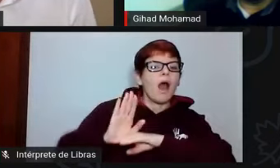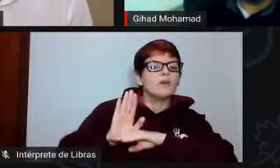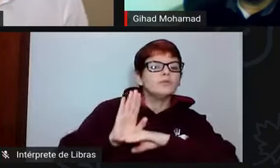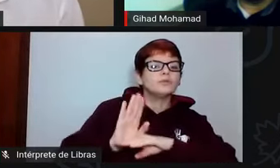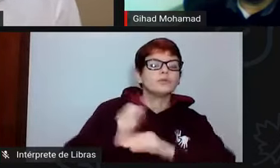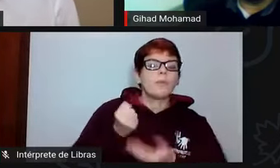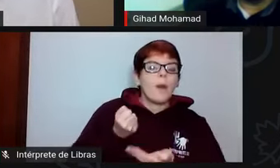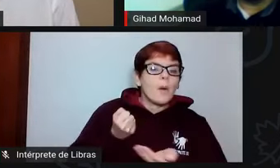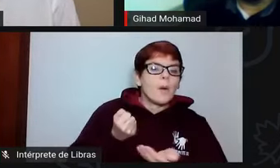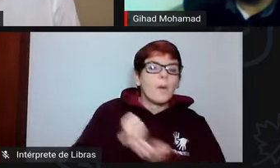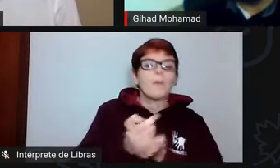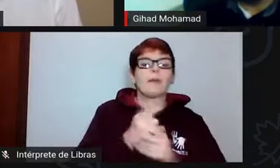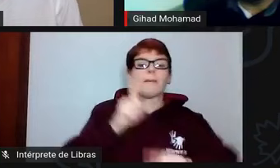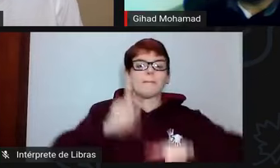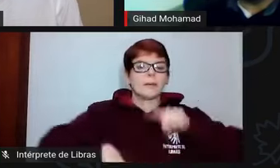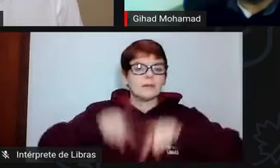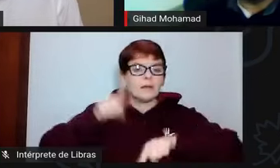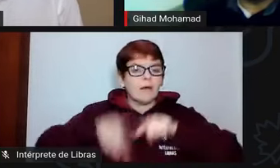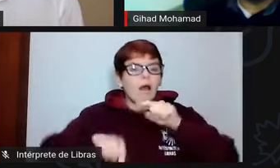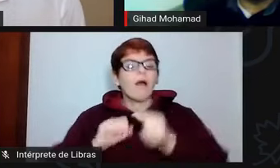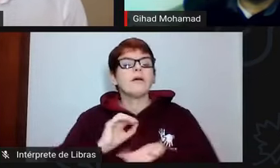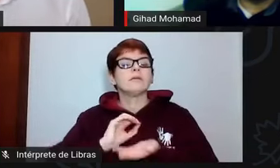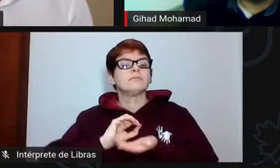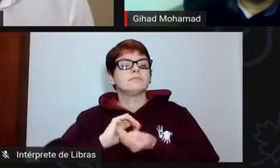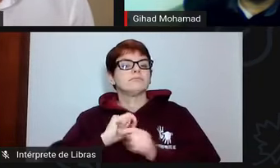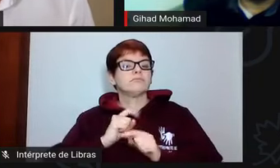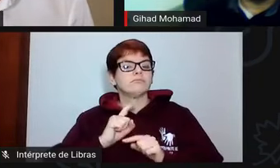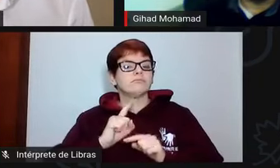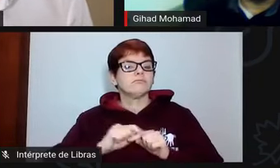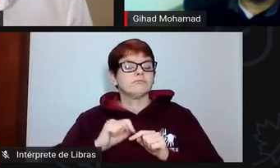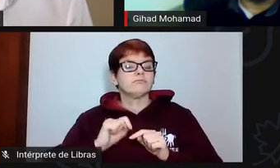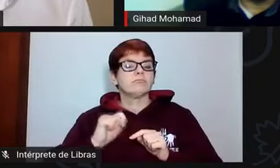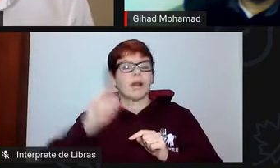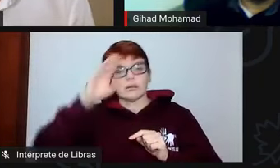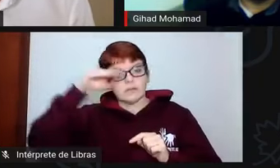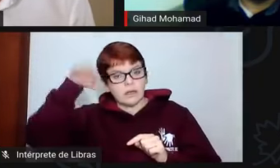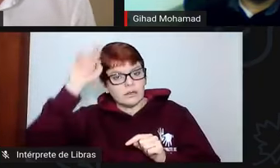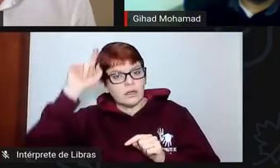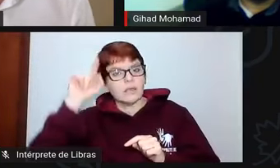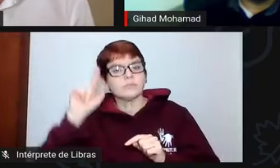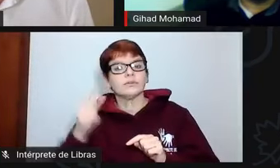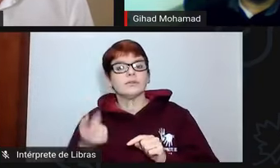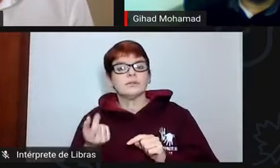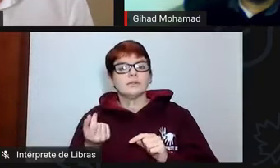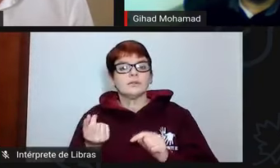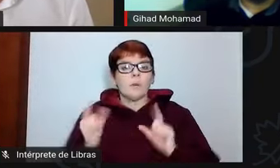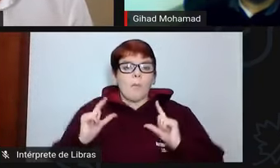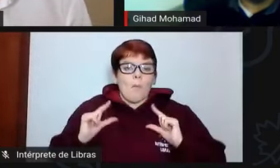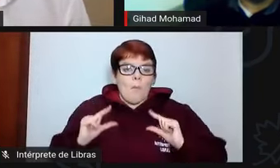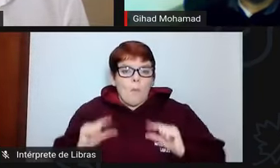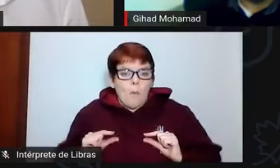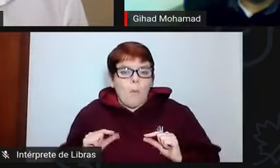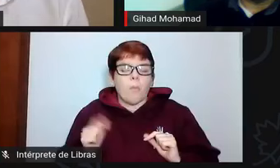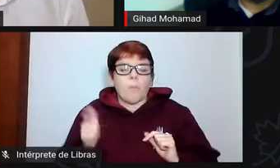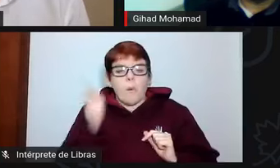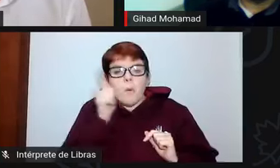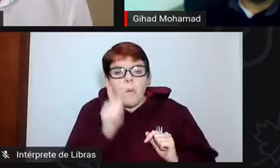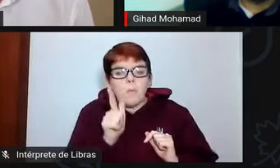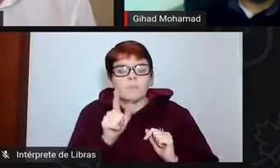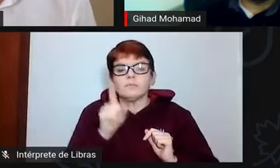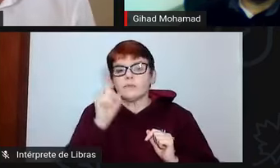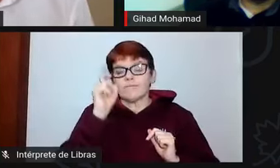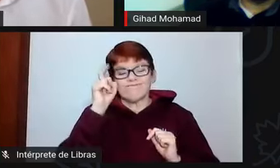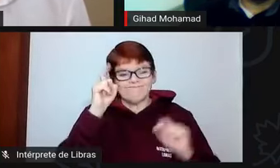equipamentos para os estudantes de baixa renda. Então, é um tabuleiro que